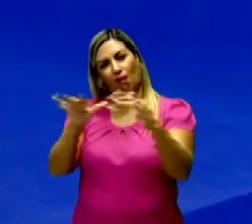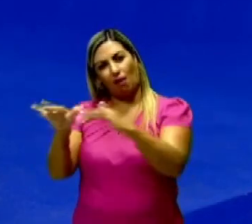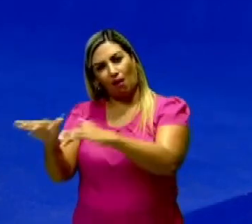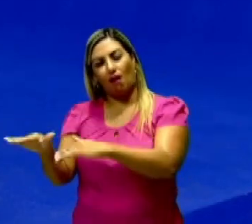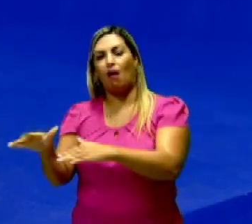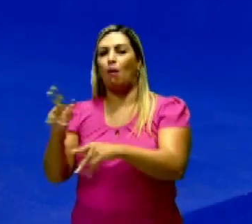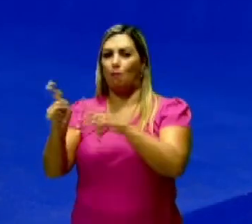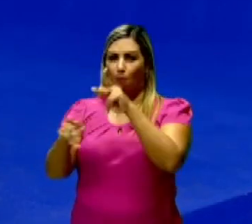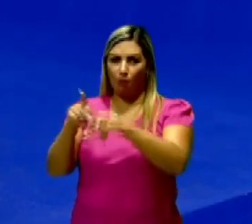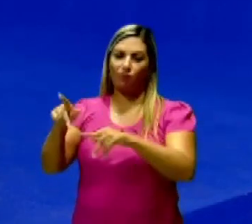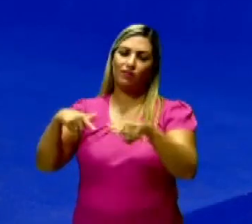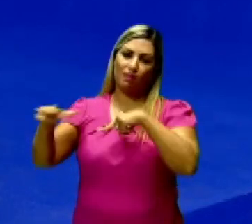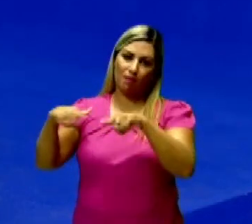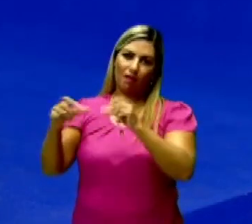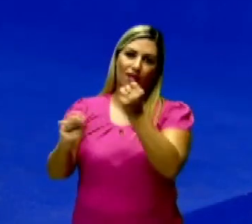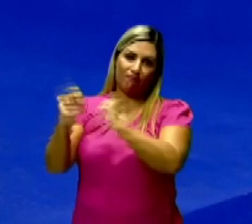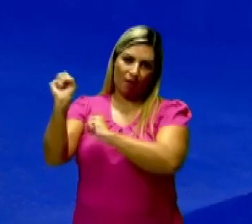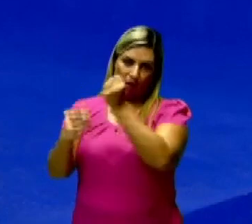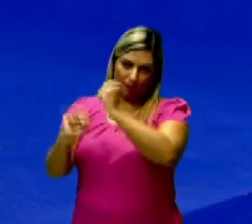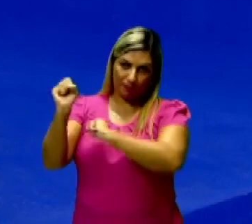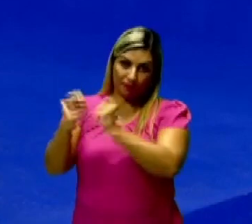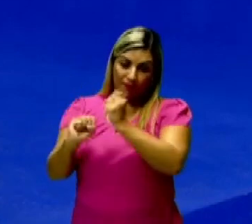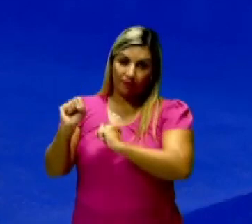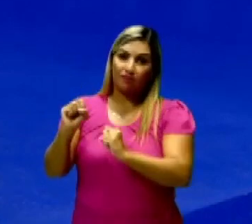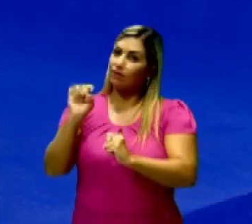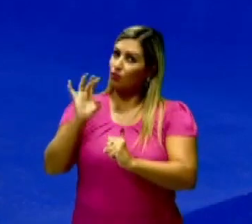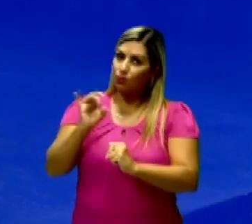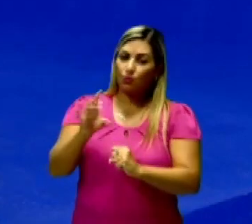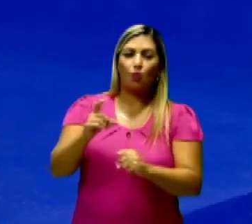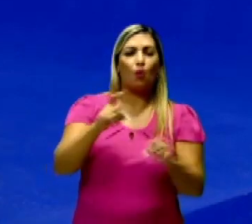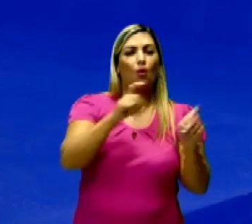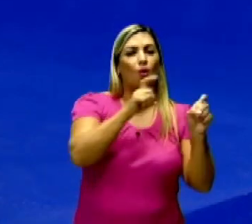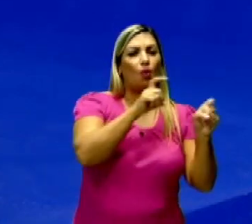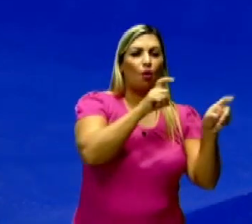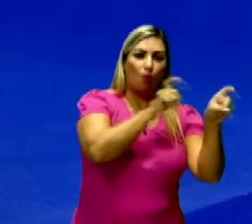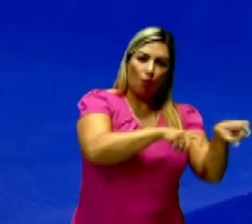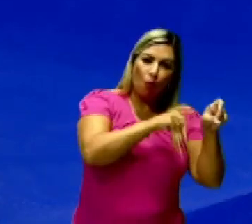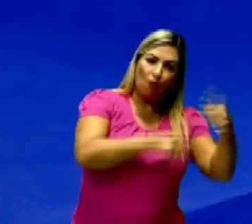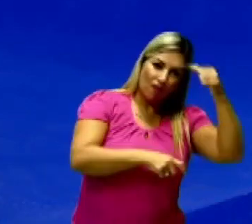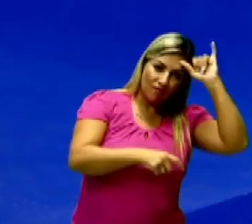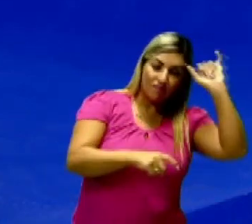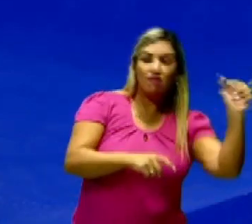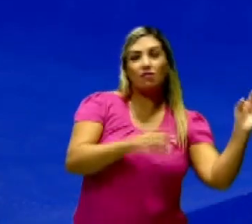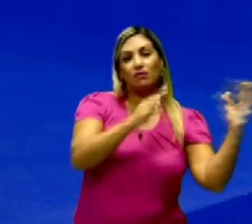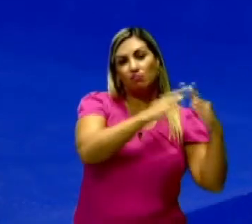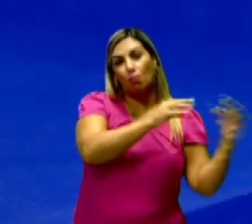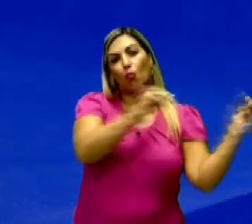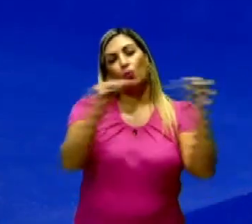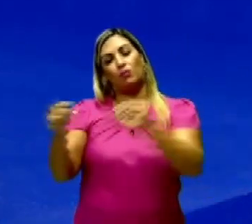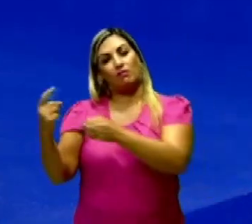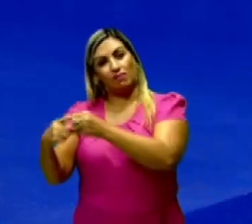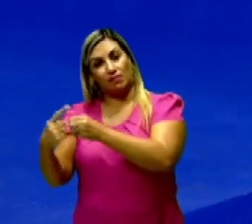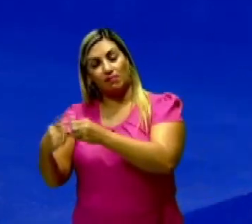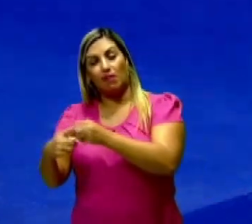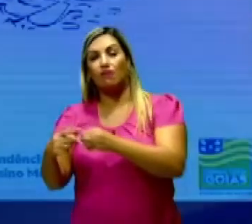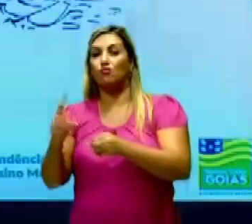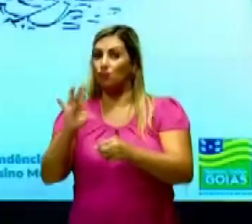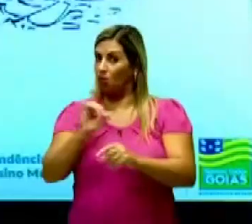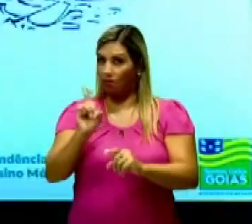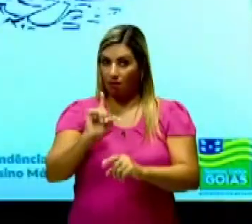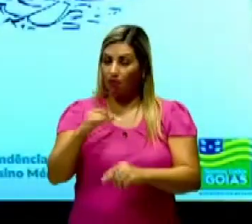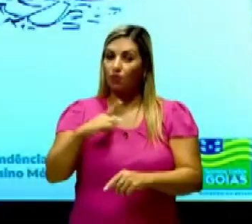parte dessa população. Lembrando que não só a migração do campo para a cidade, mas a gente tem, por exemplo, a migração,